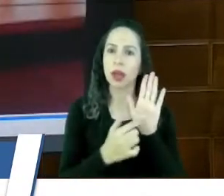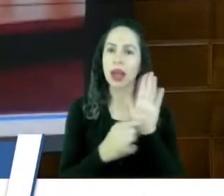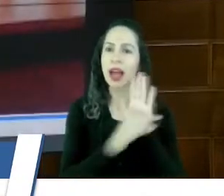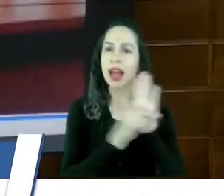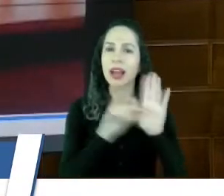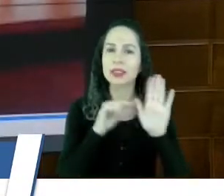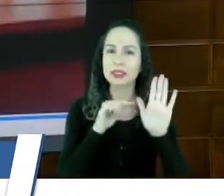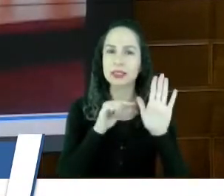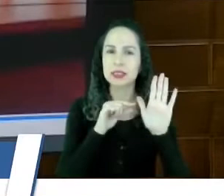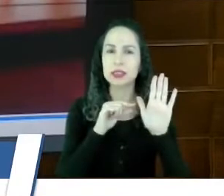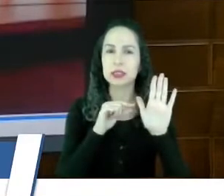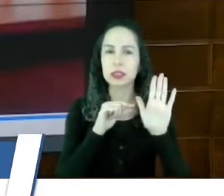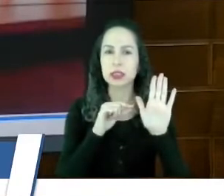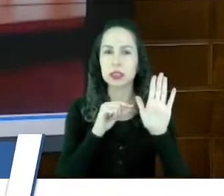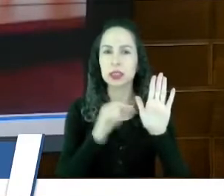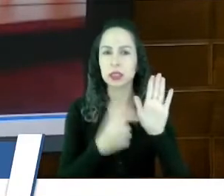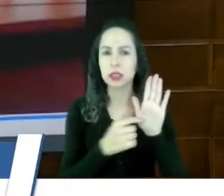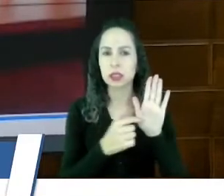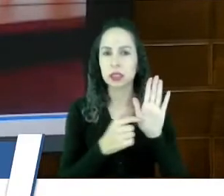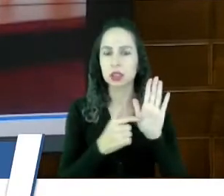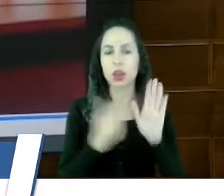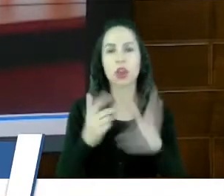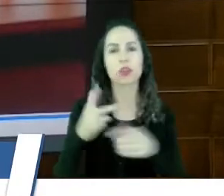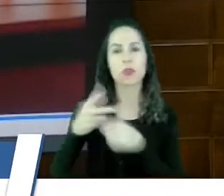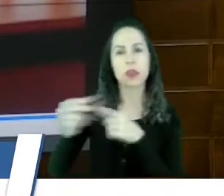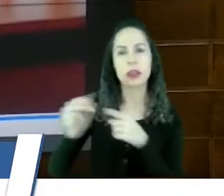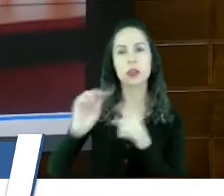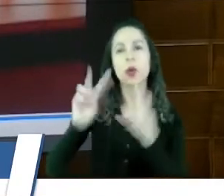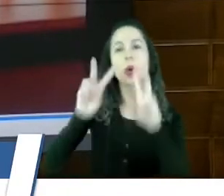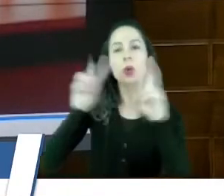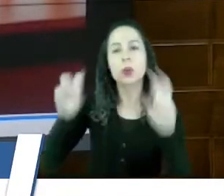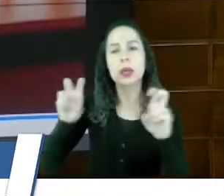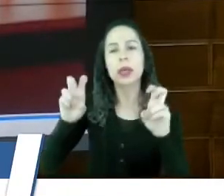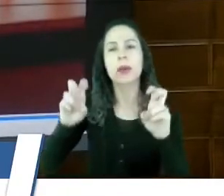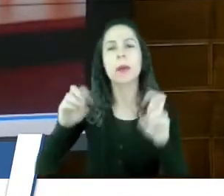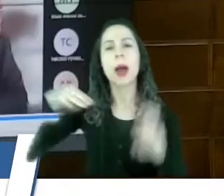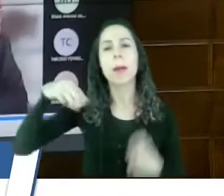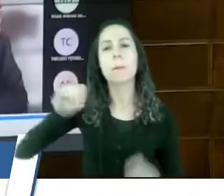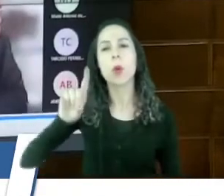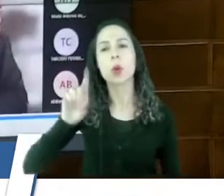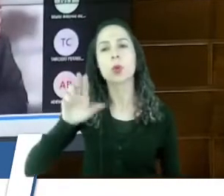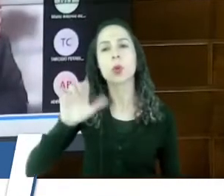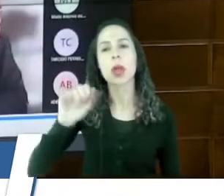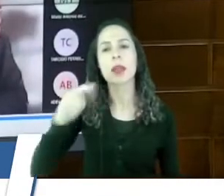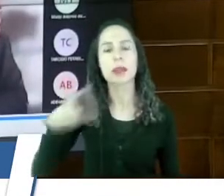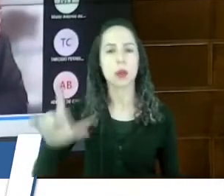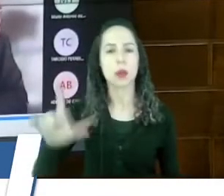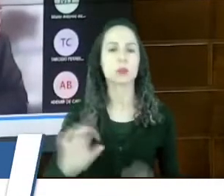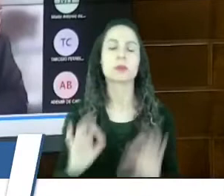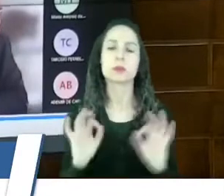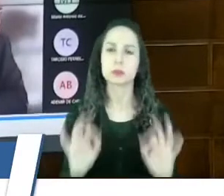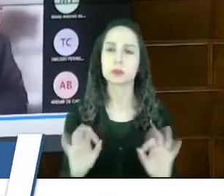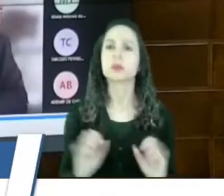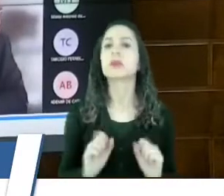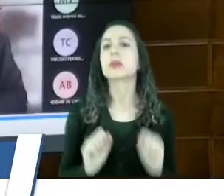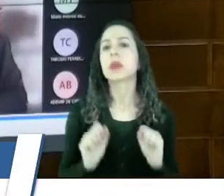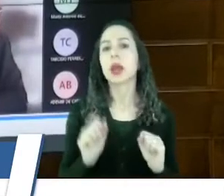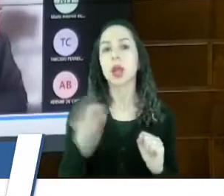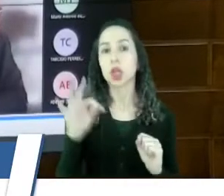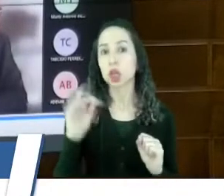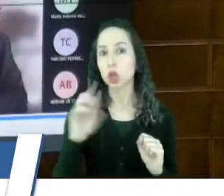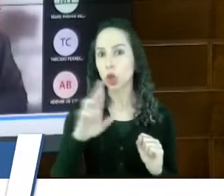que ficamos vencidos apenas na questão atinente à modulação. Perfeito. Embargador Torres de Carvalho,